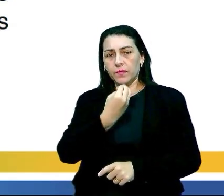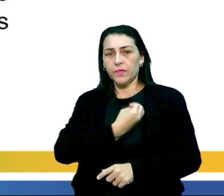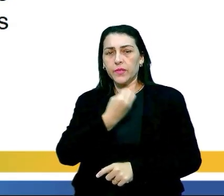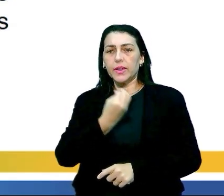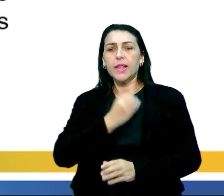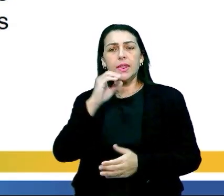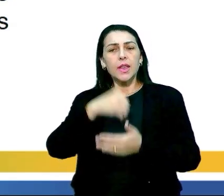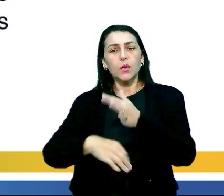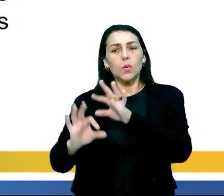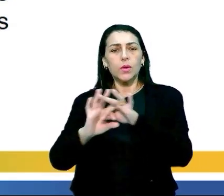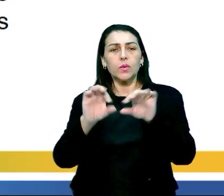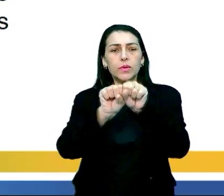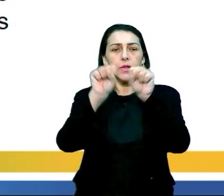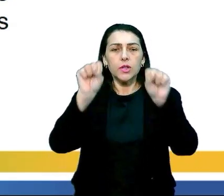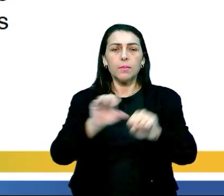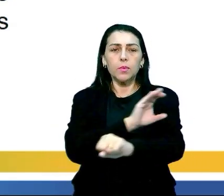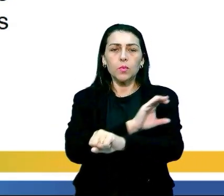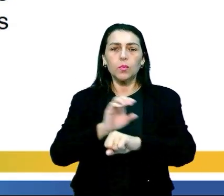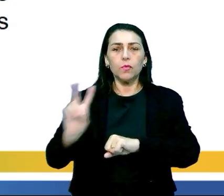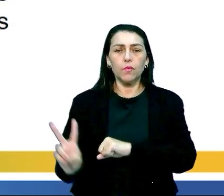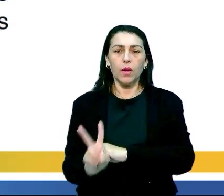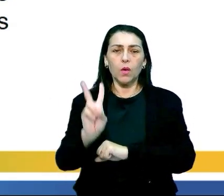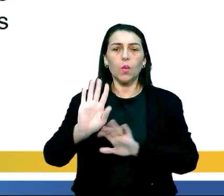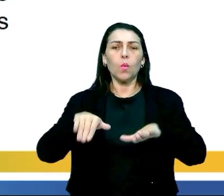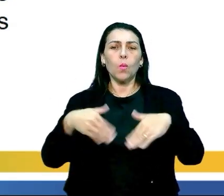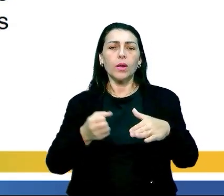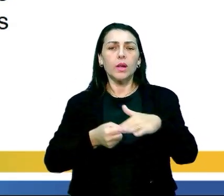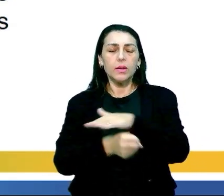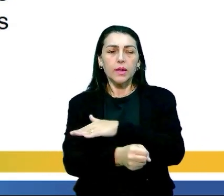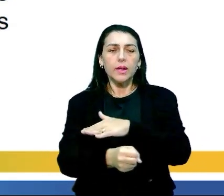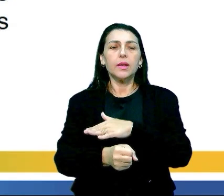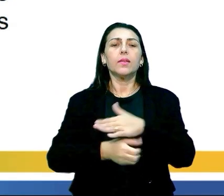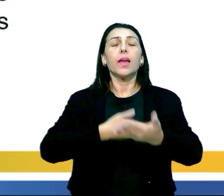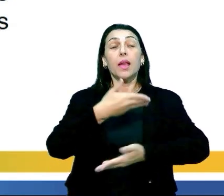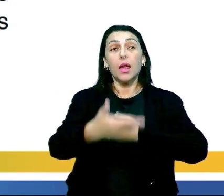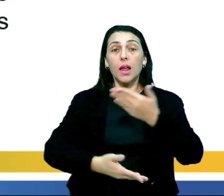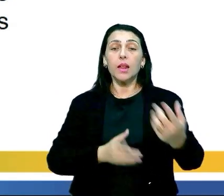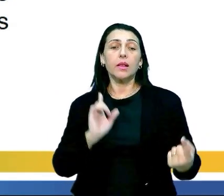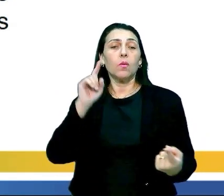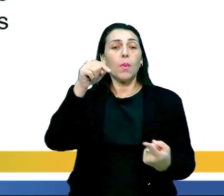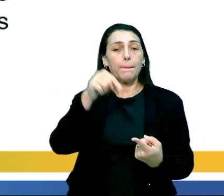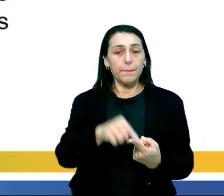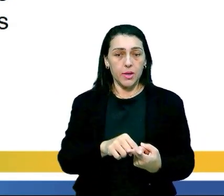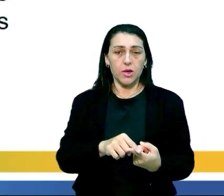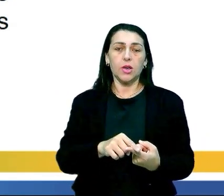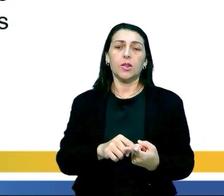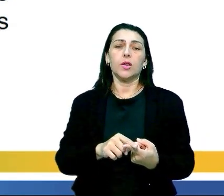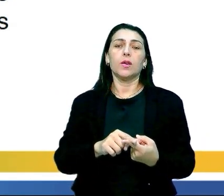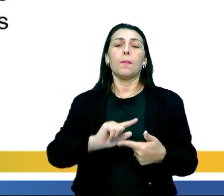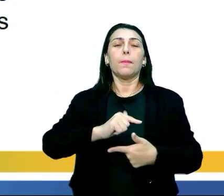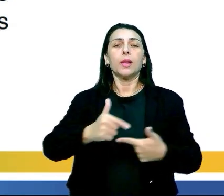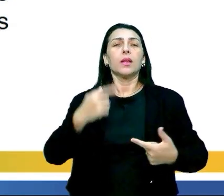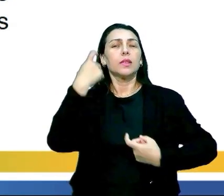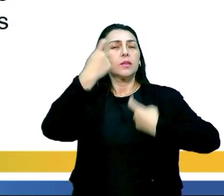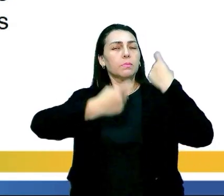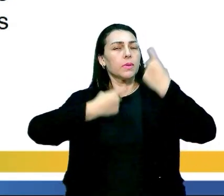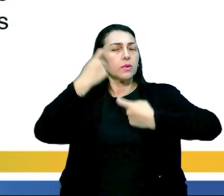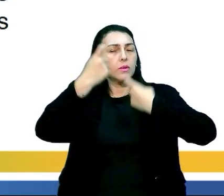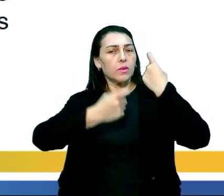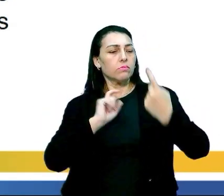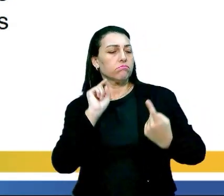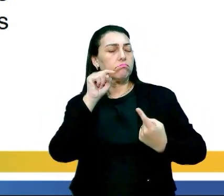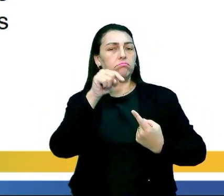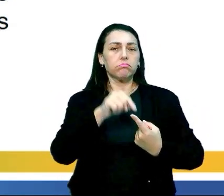vida, dentro do contexto dos sistemas de culturas e valores nos quais está inserido e em relação aos seus